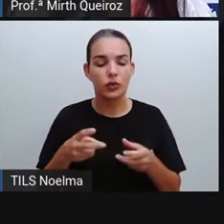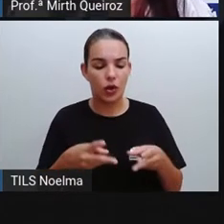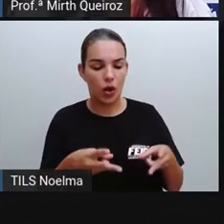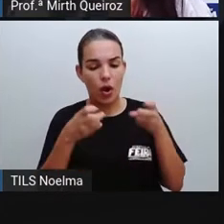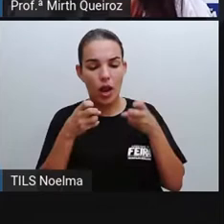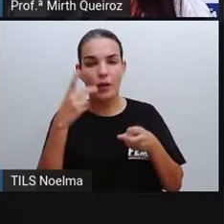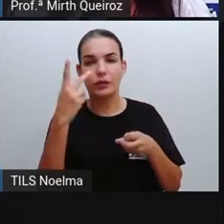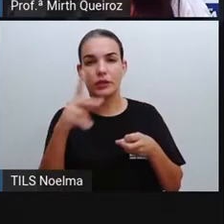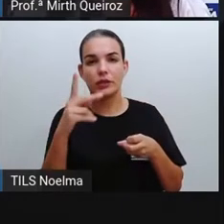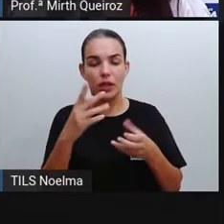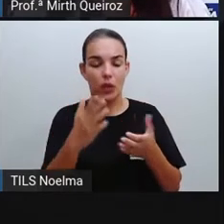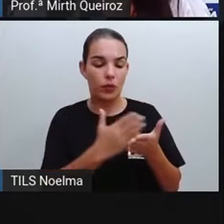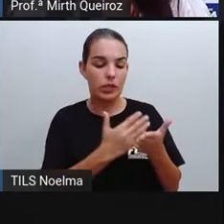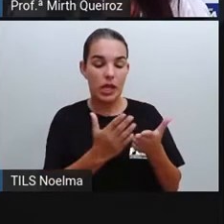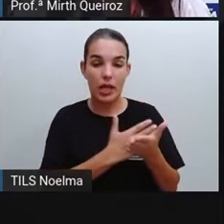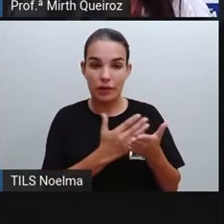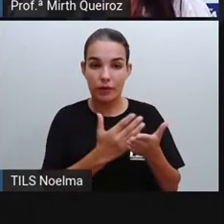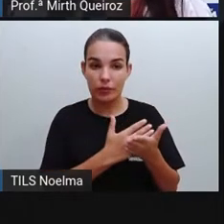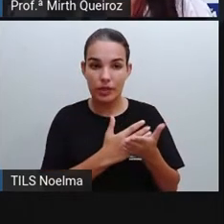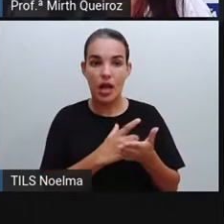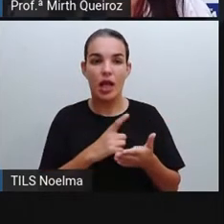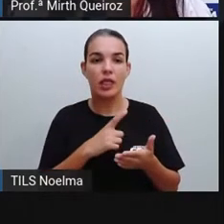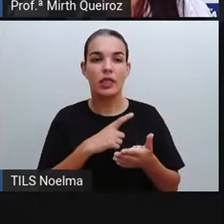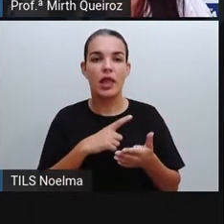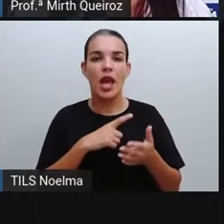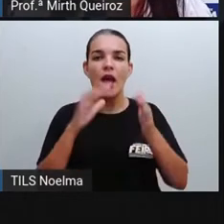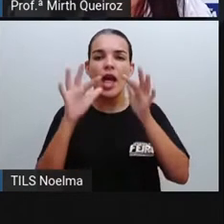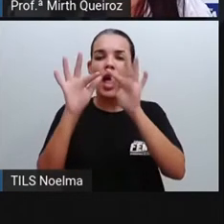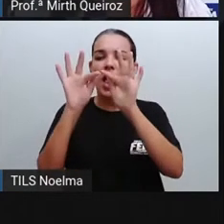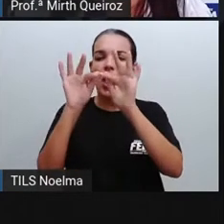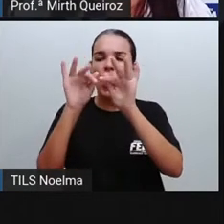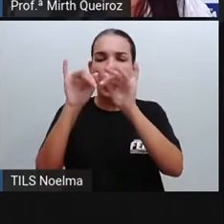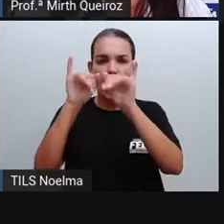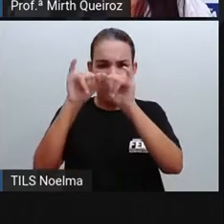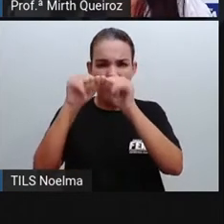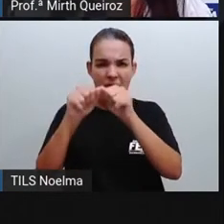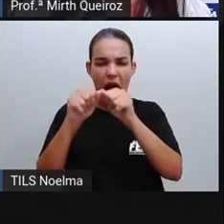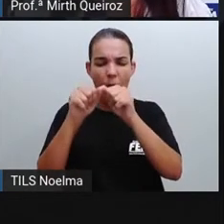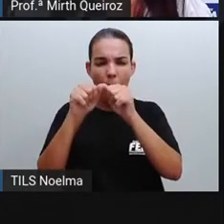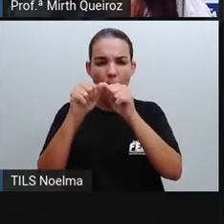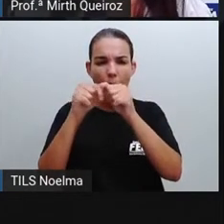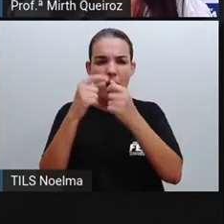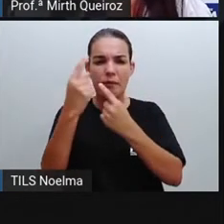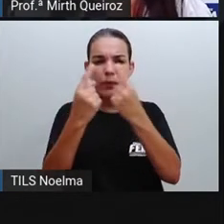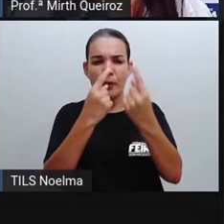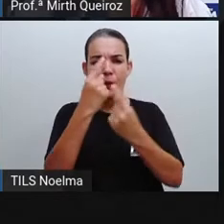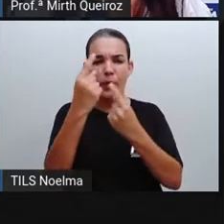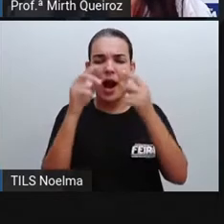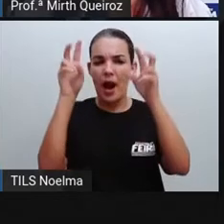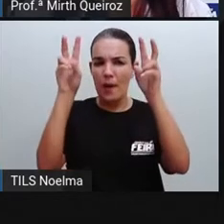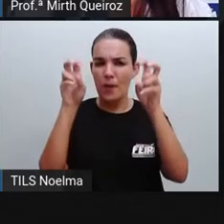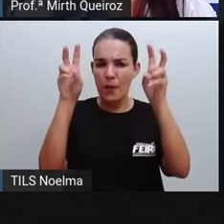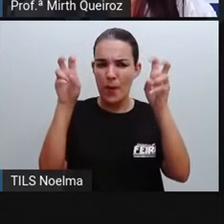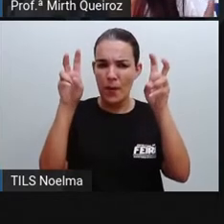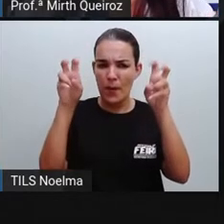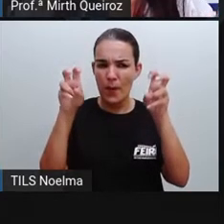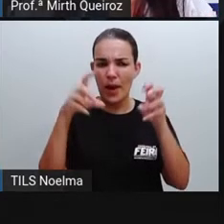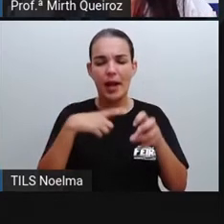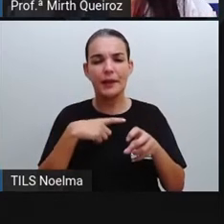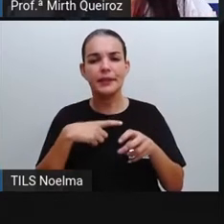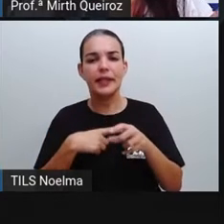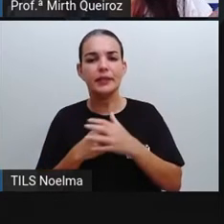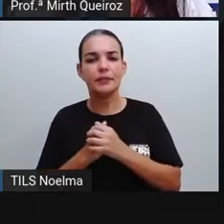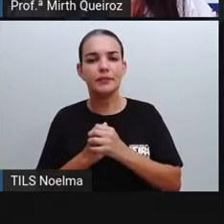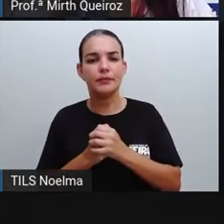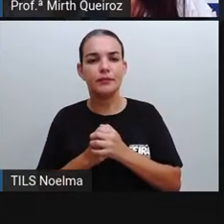Há alguns livros em que, no final de cada conteúdo, eu sei que os livros do Costa apresentam, tem